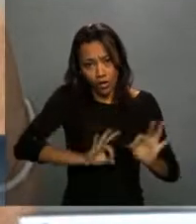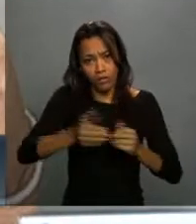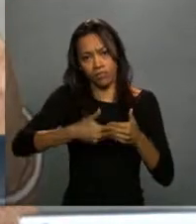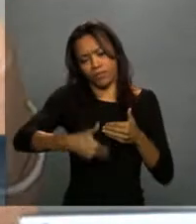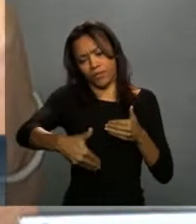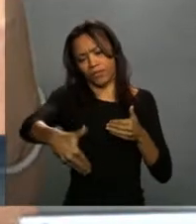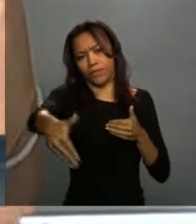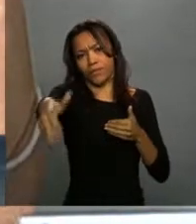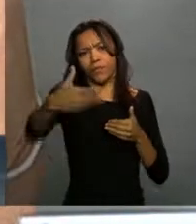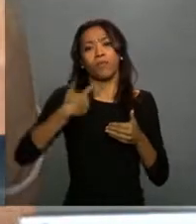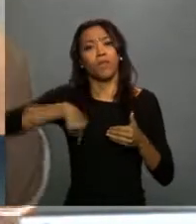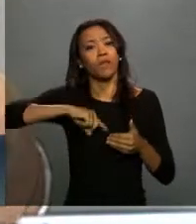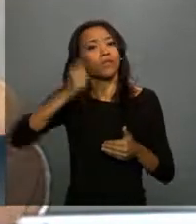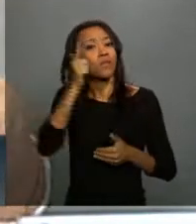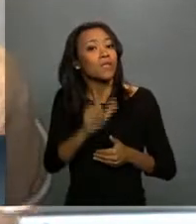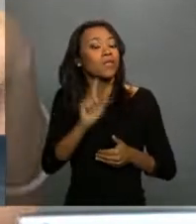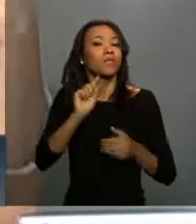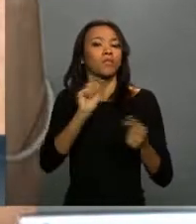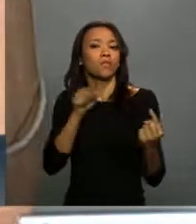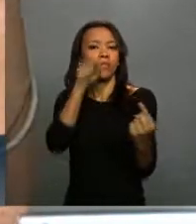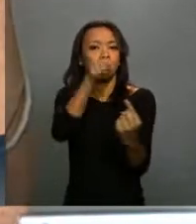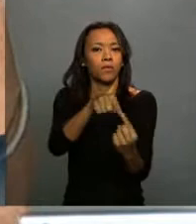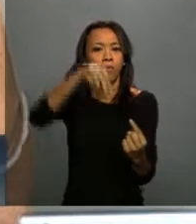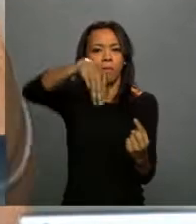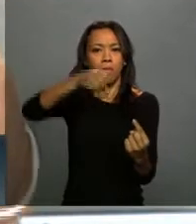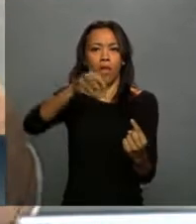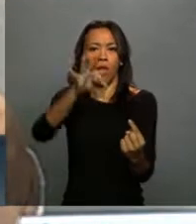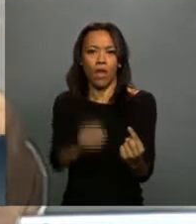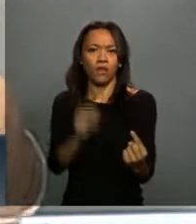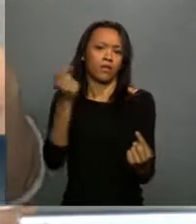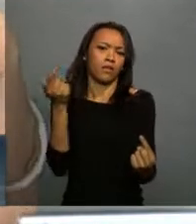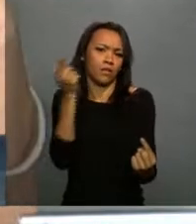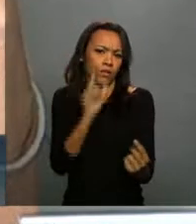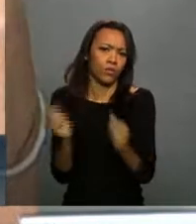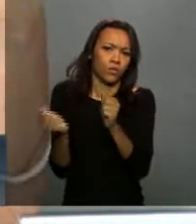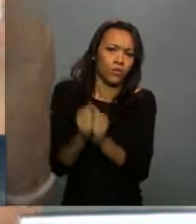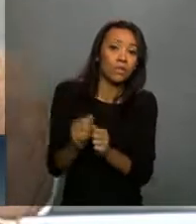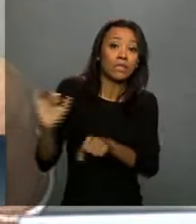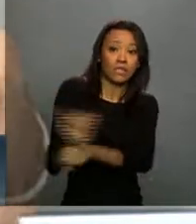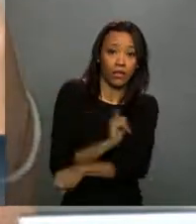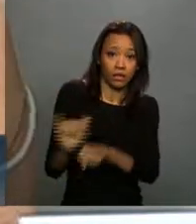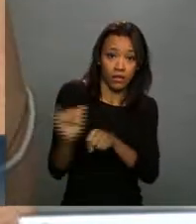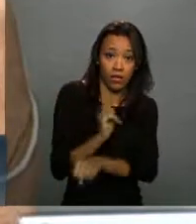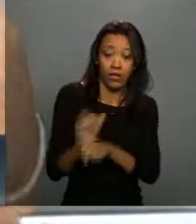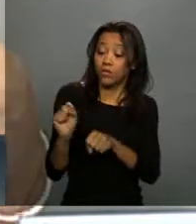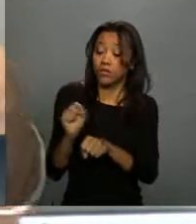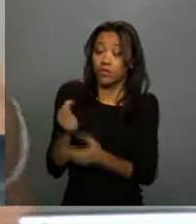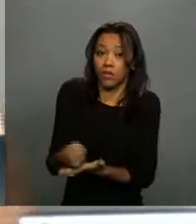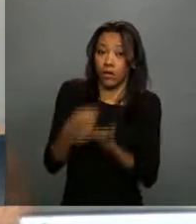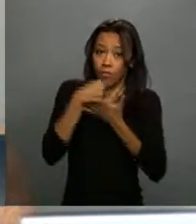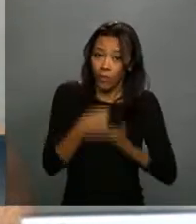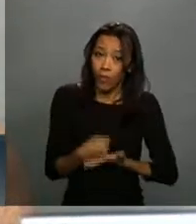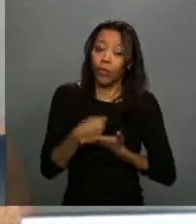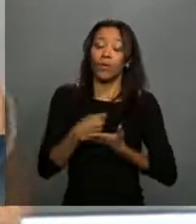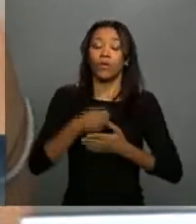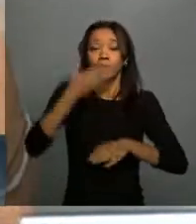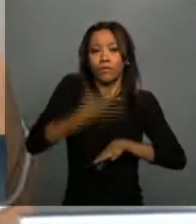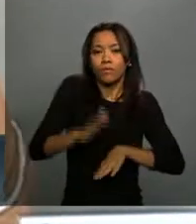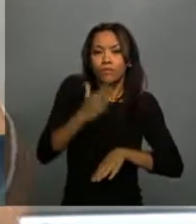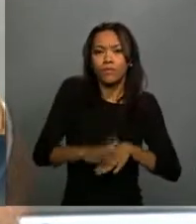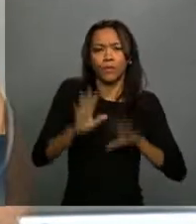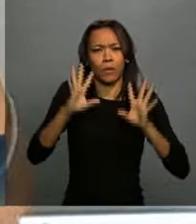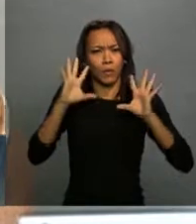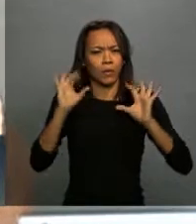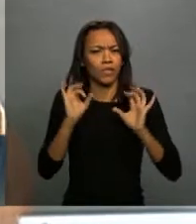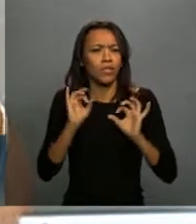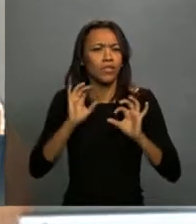conseguindo construir metas conjuntas, construir estratégias conjuntas de apoio, de qualificação. A discussão